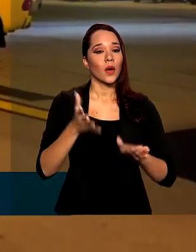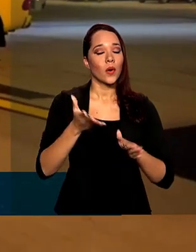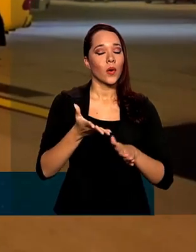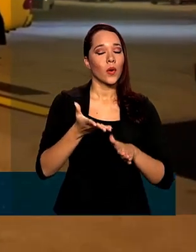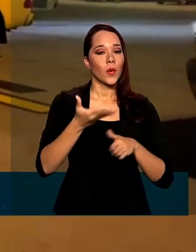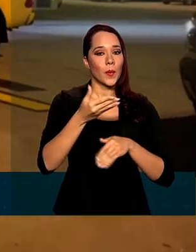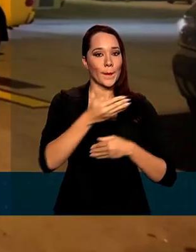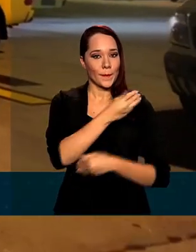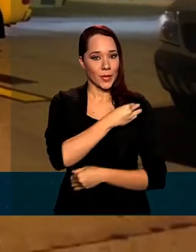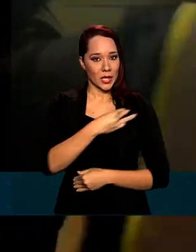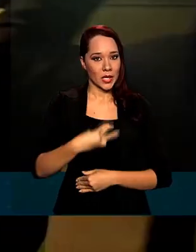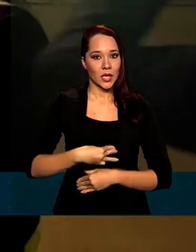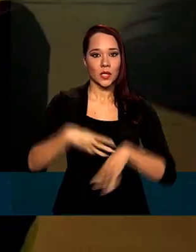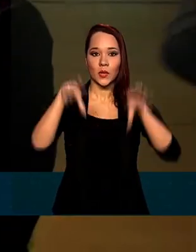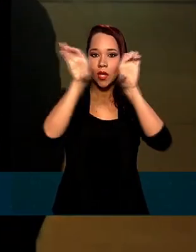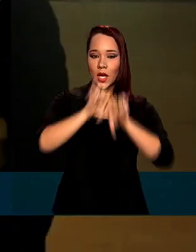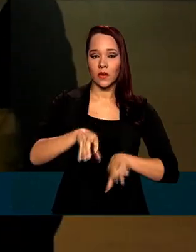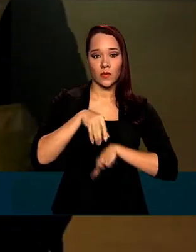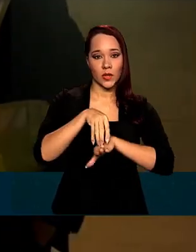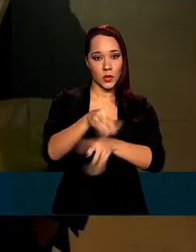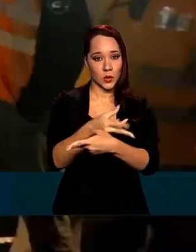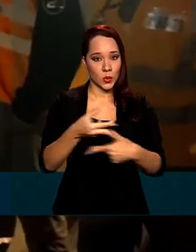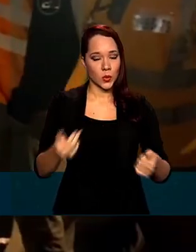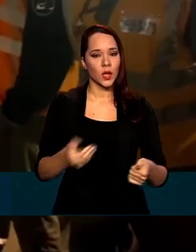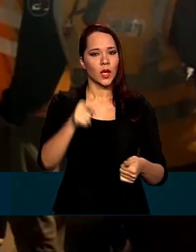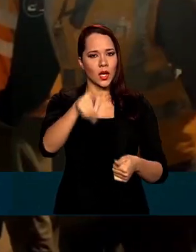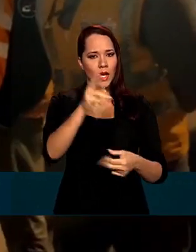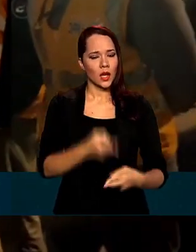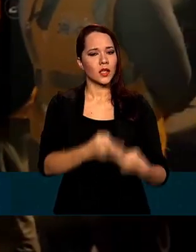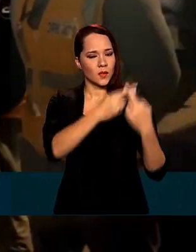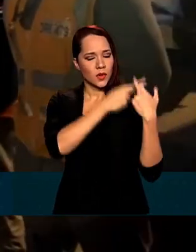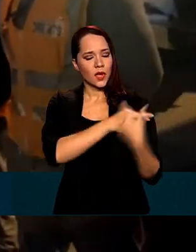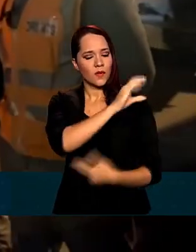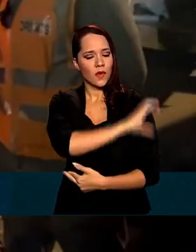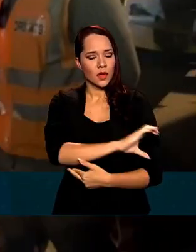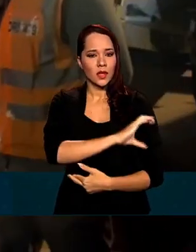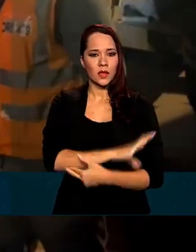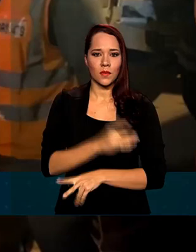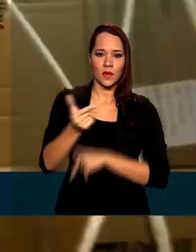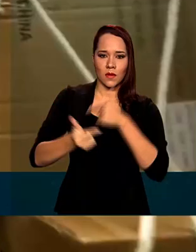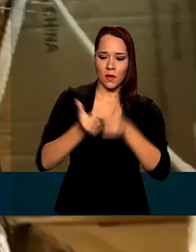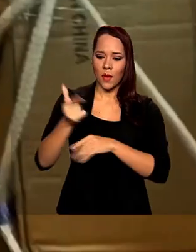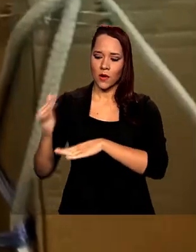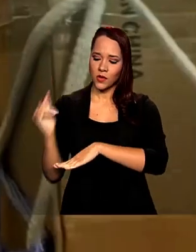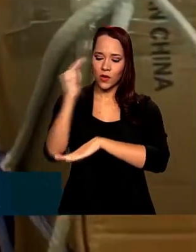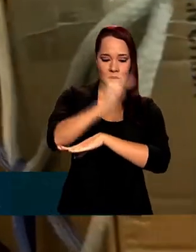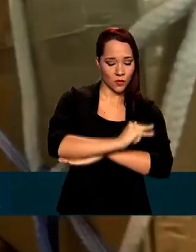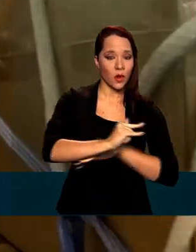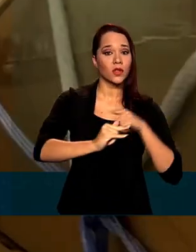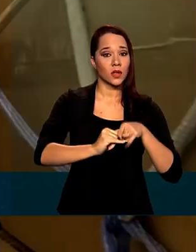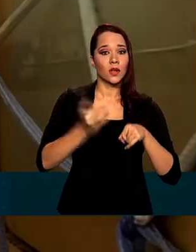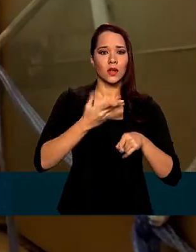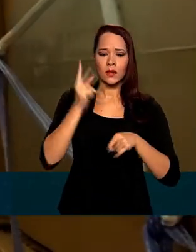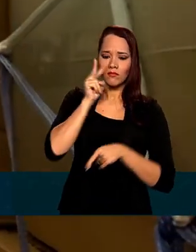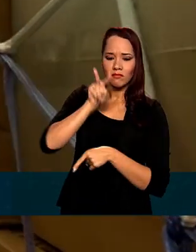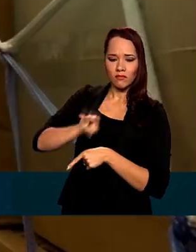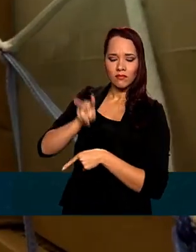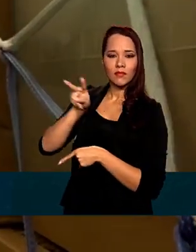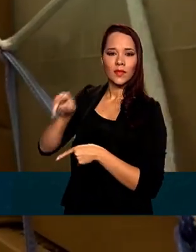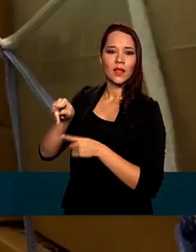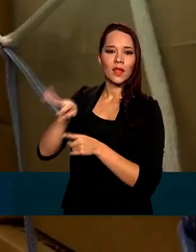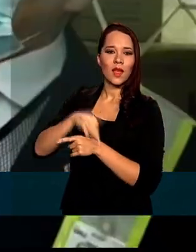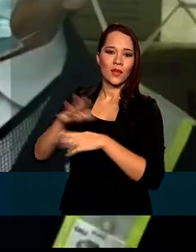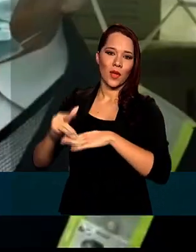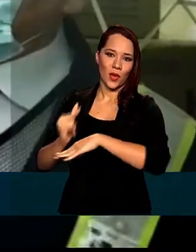Infraestrutura, Tarcísio de Freitas, que coordenou a mega-operação de transporte, fez questão de receber a carga no